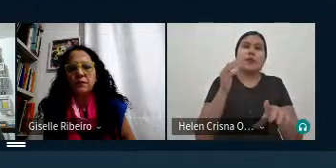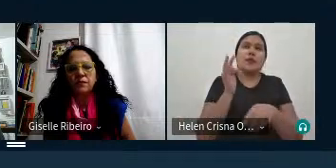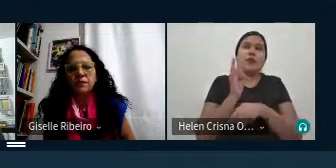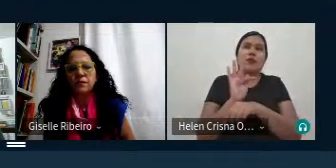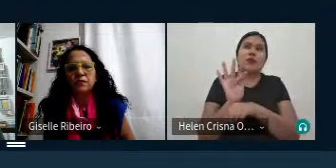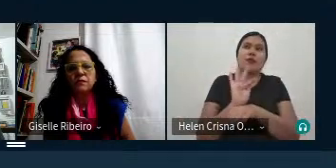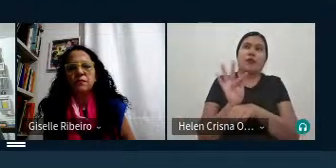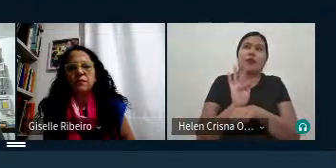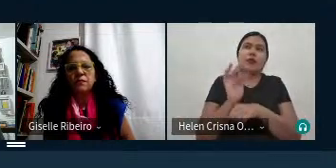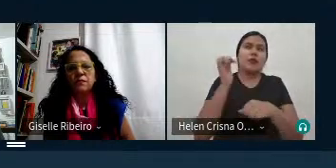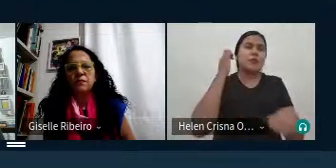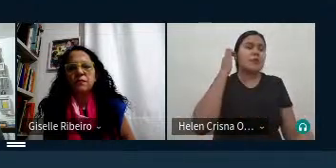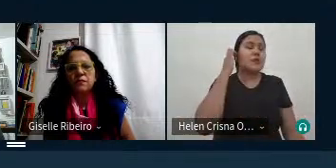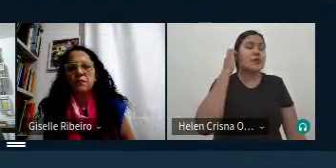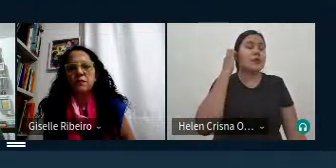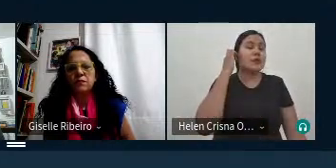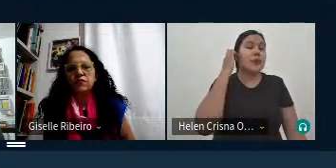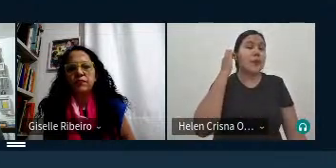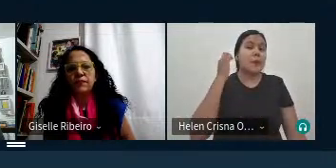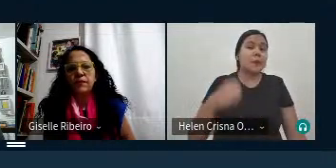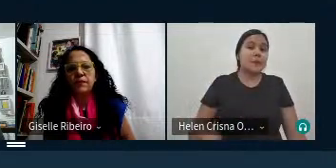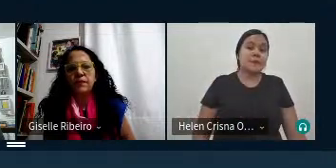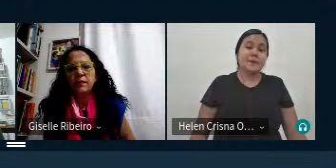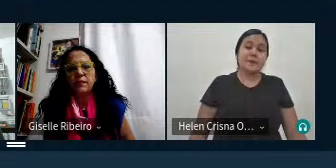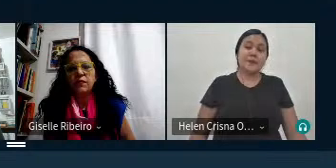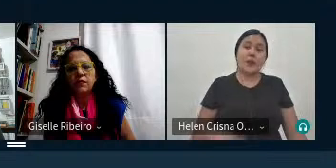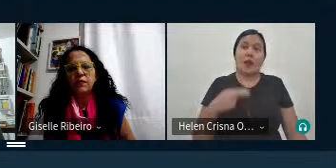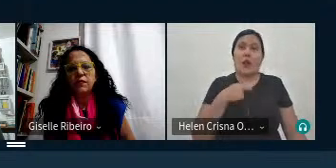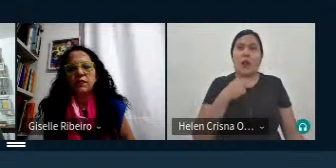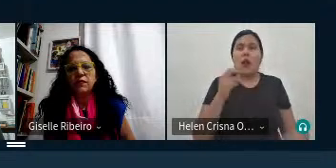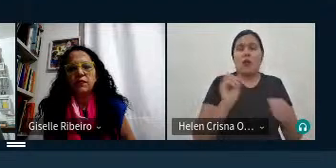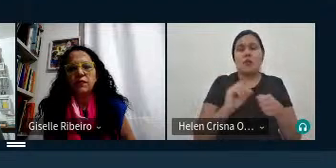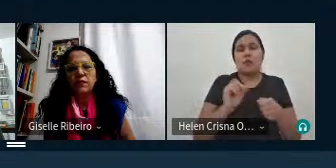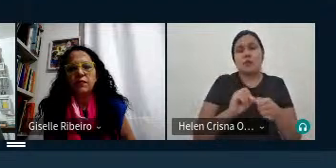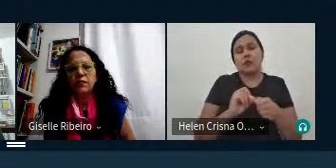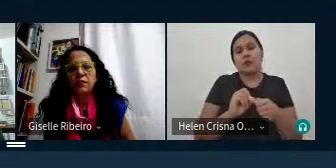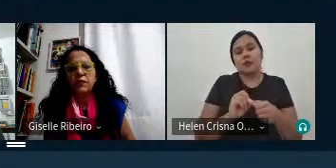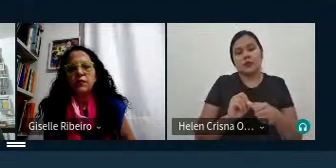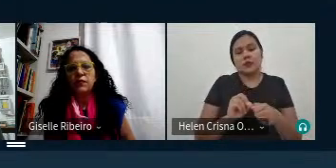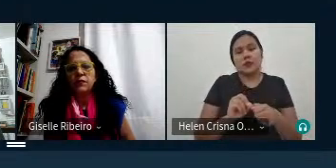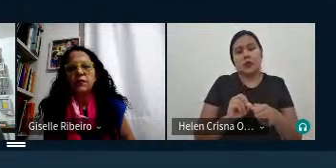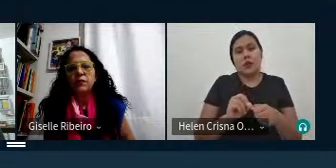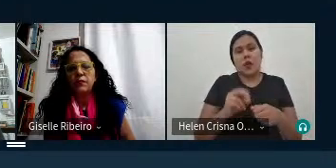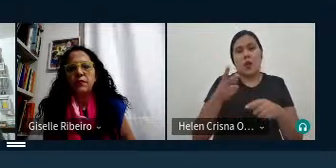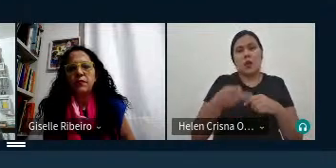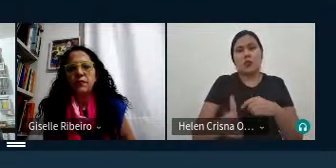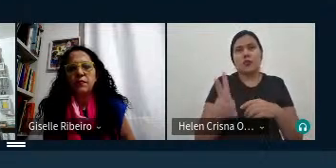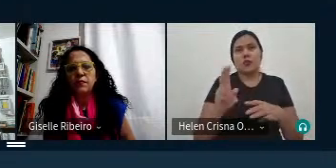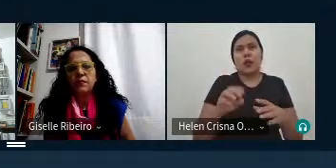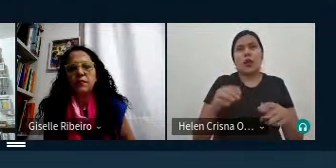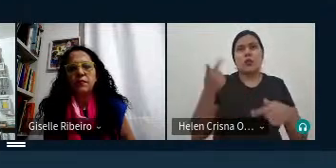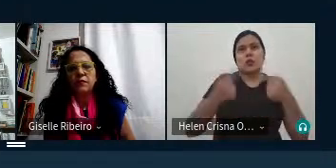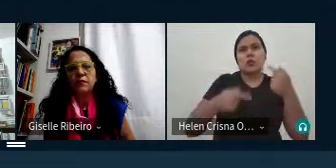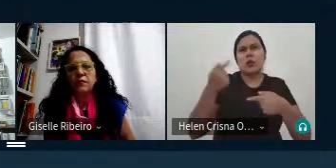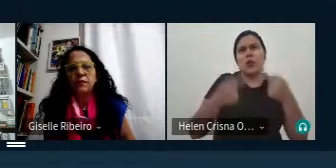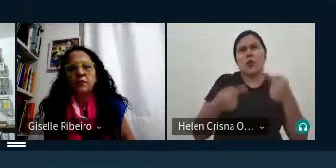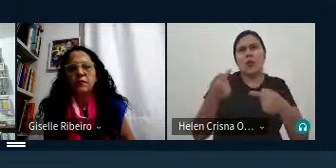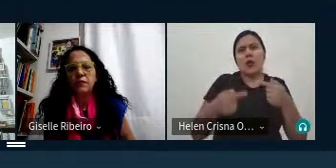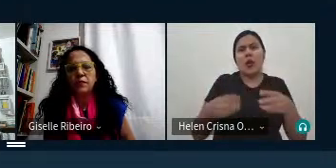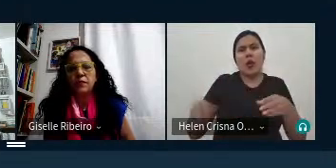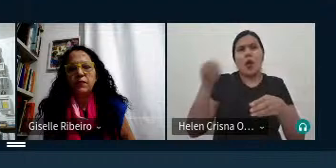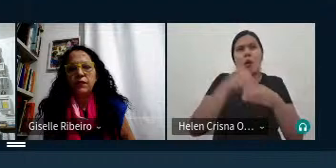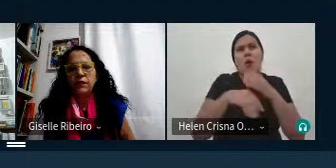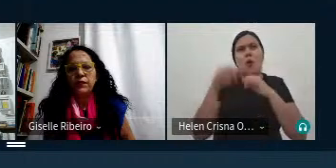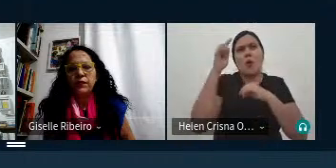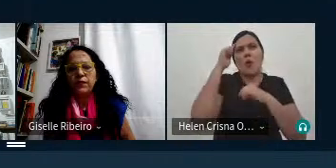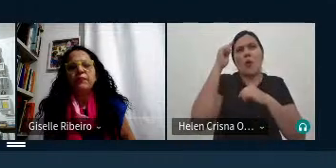é não é possível fazer esses esses manter esse tipo de debate incluindo essa ideia